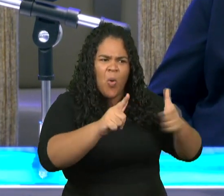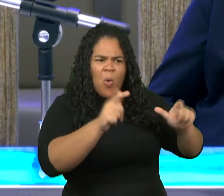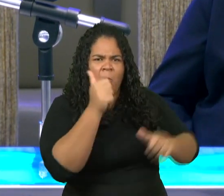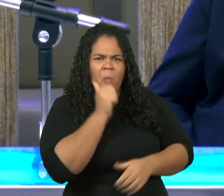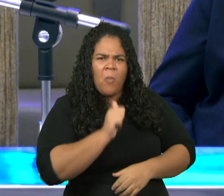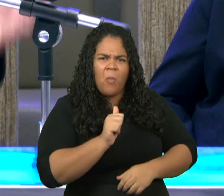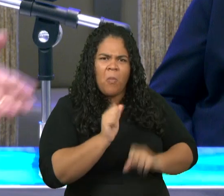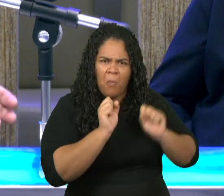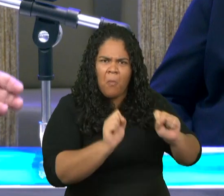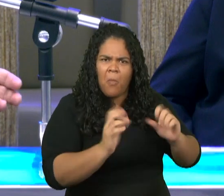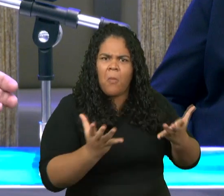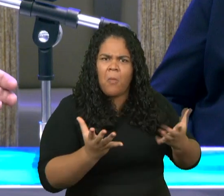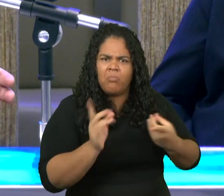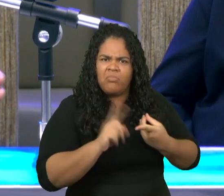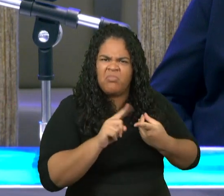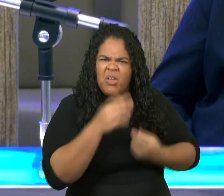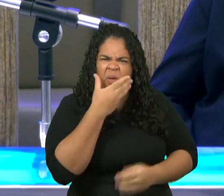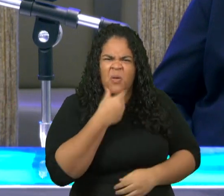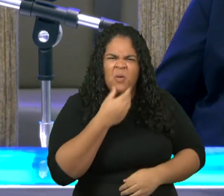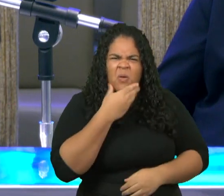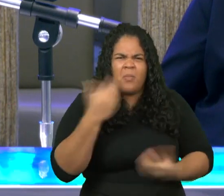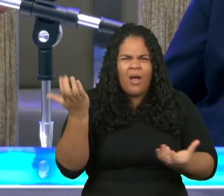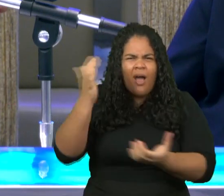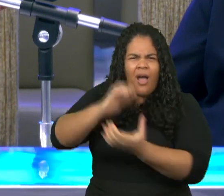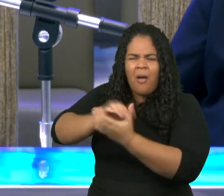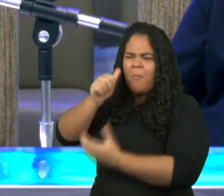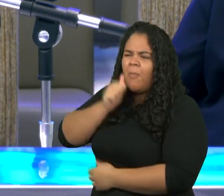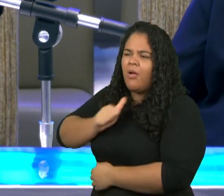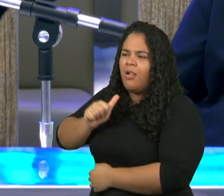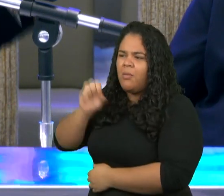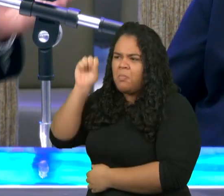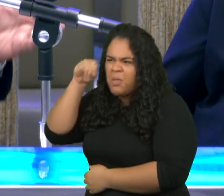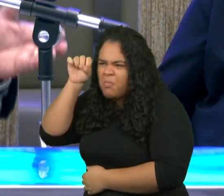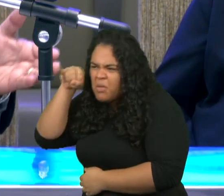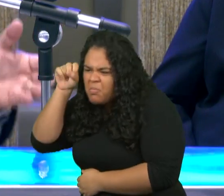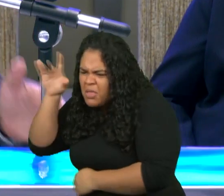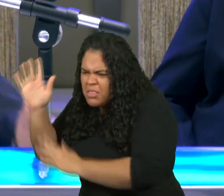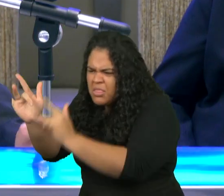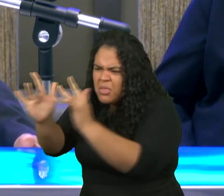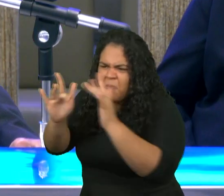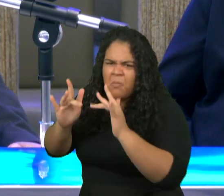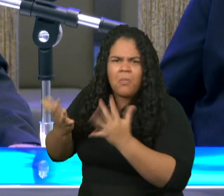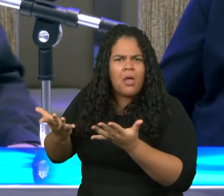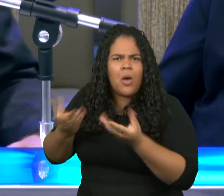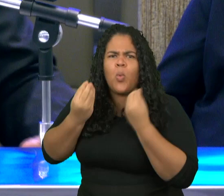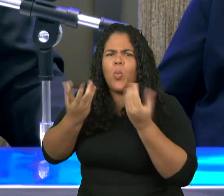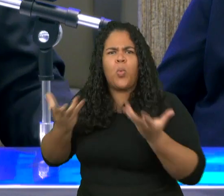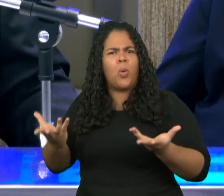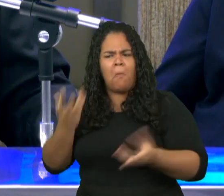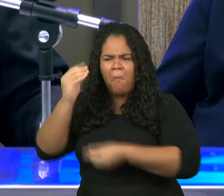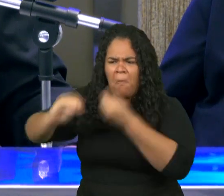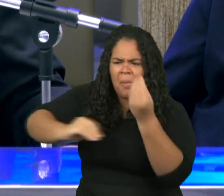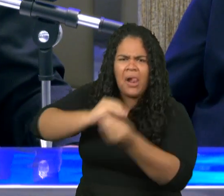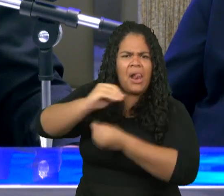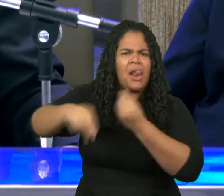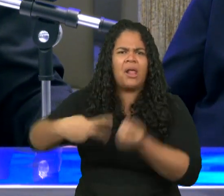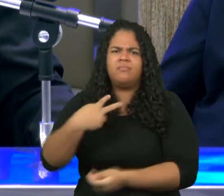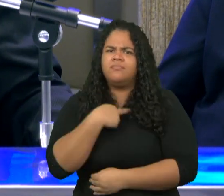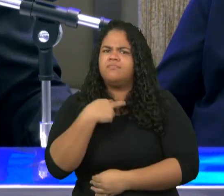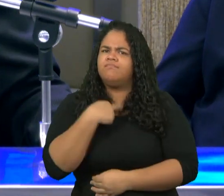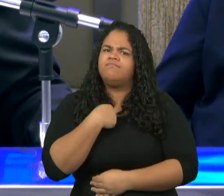gostaria de viver com a esposa que namora outra pessoa então o crente que serve a Deus